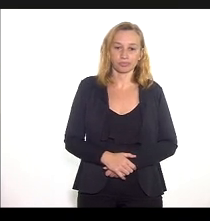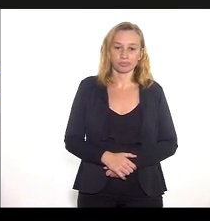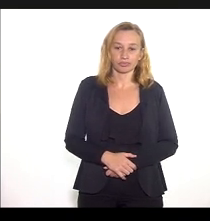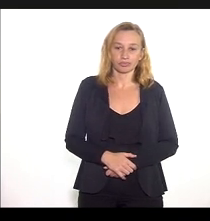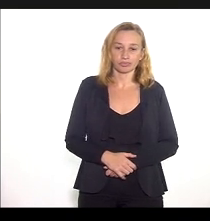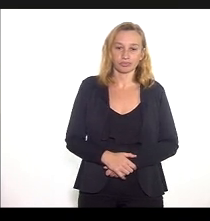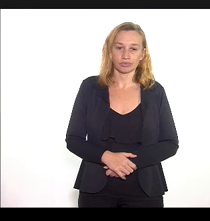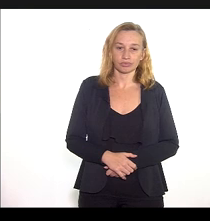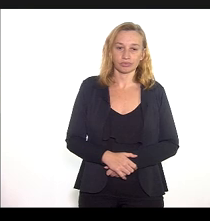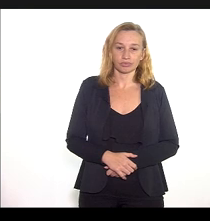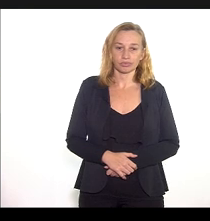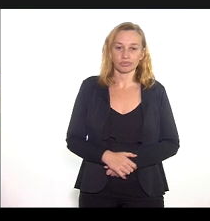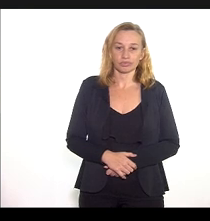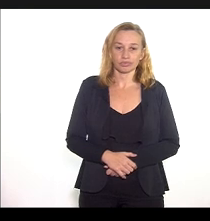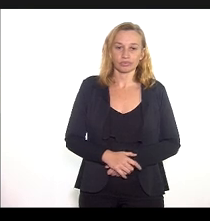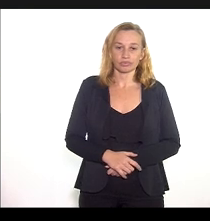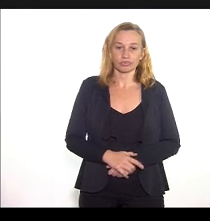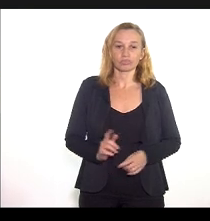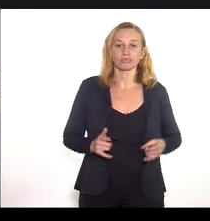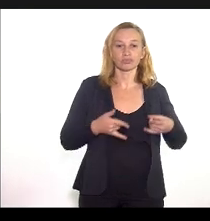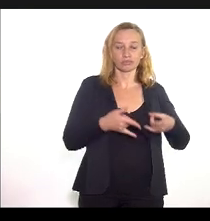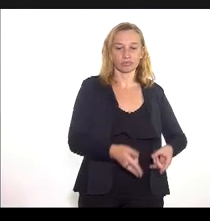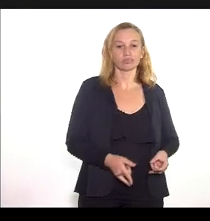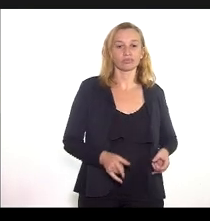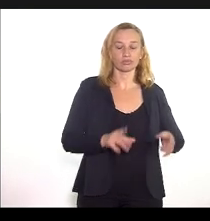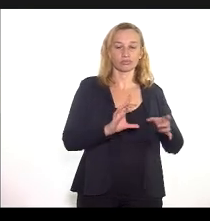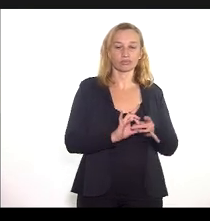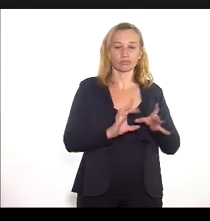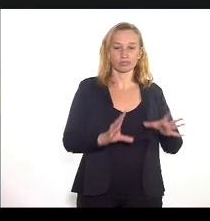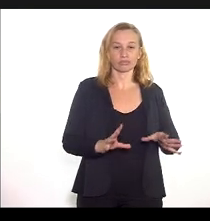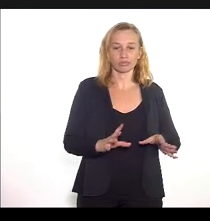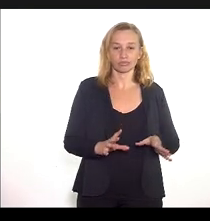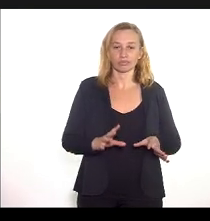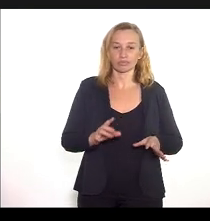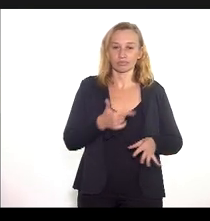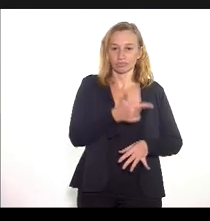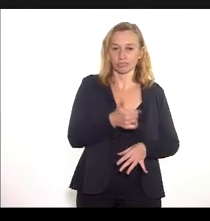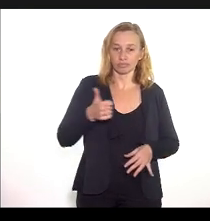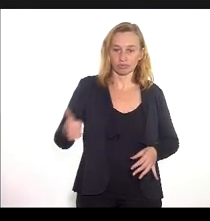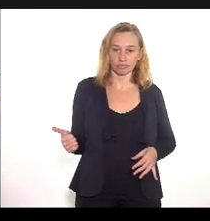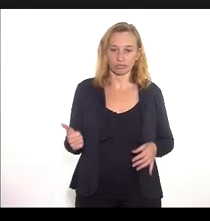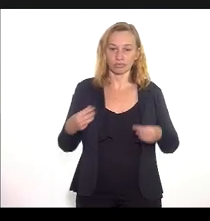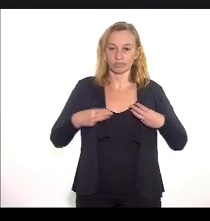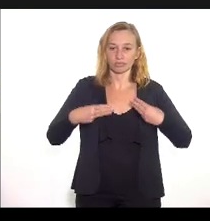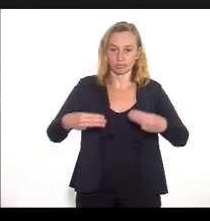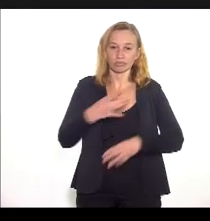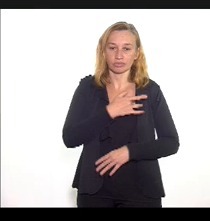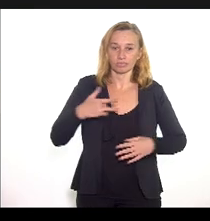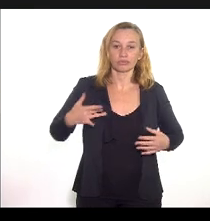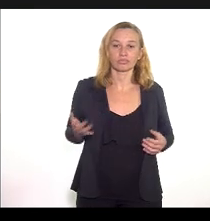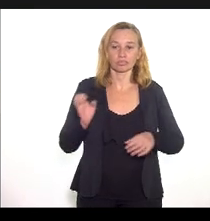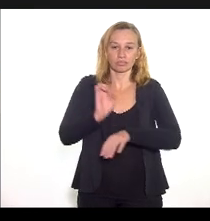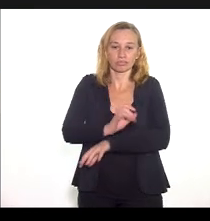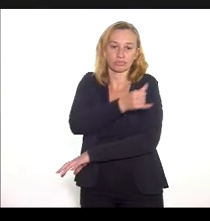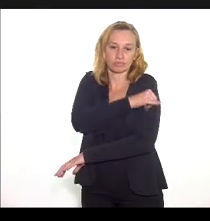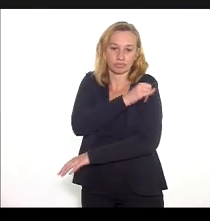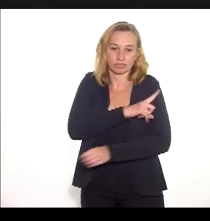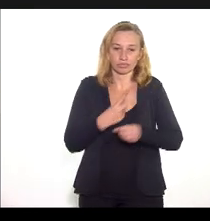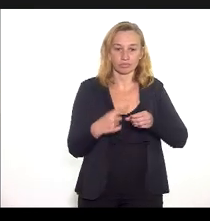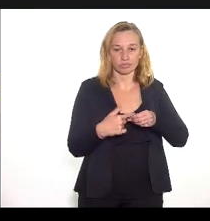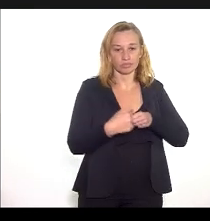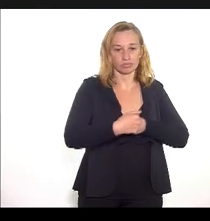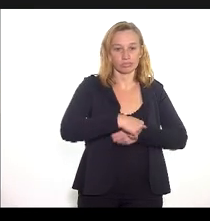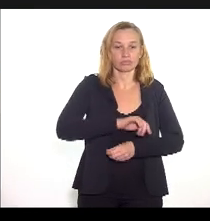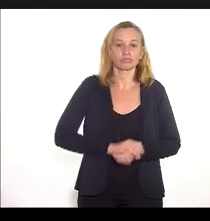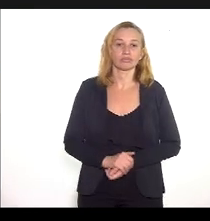Os leitos não autorizados em 2021 pelo Ministério da Saúde foram custeados pelo Estado do Rio de Janeiro e seus municípios